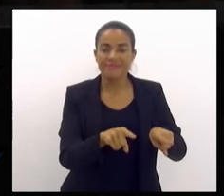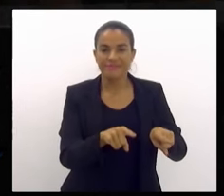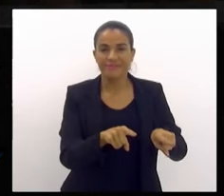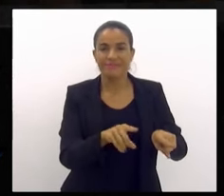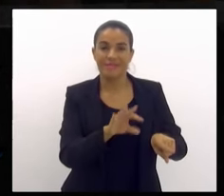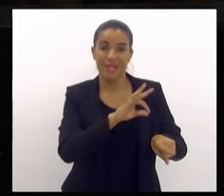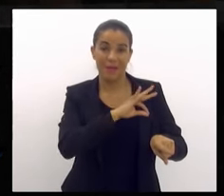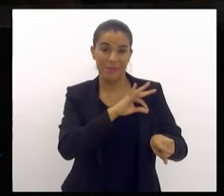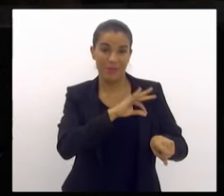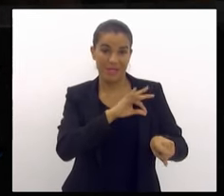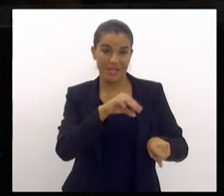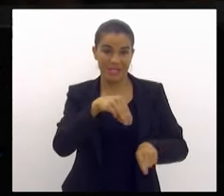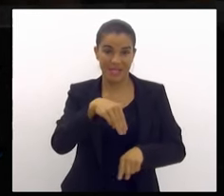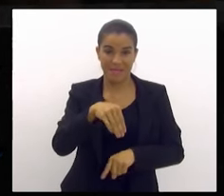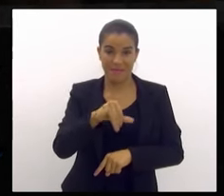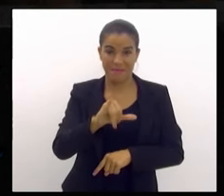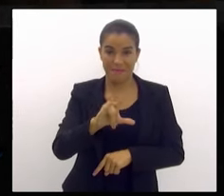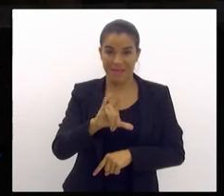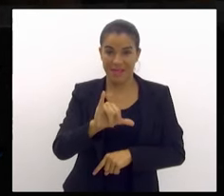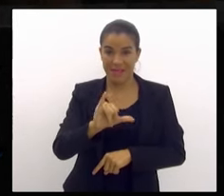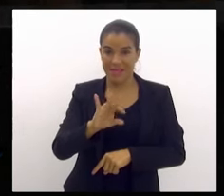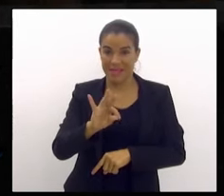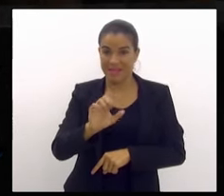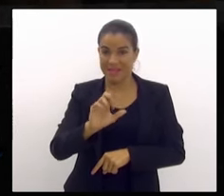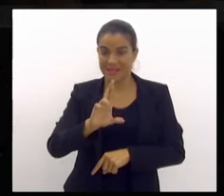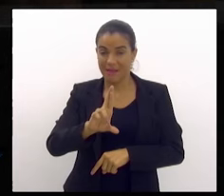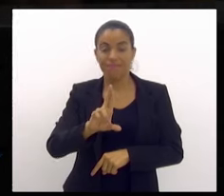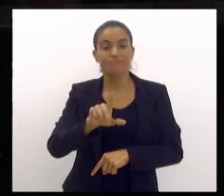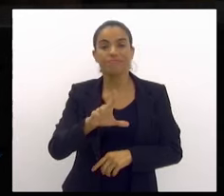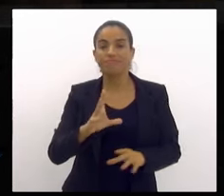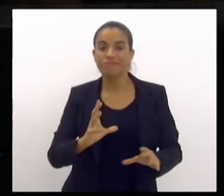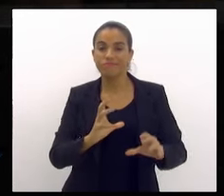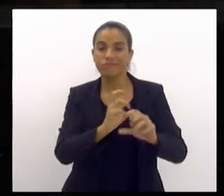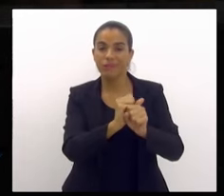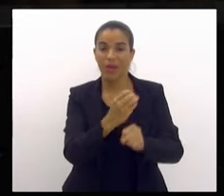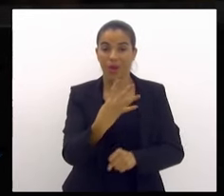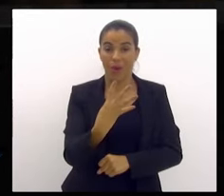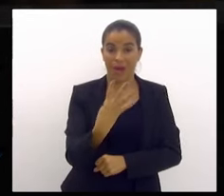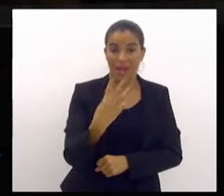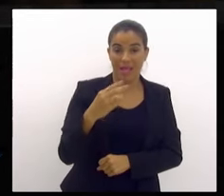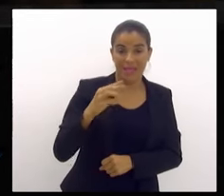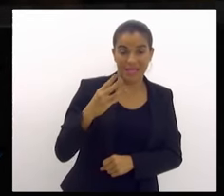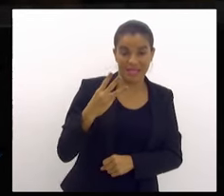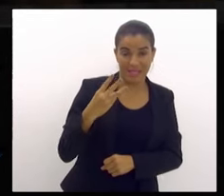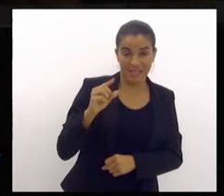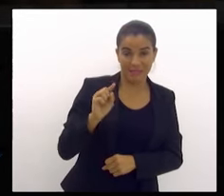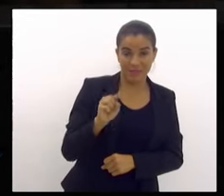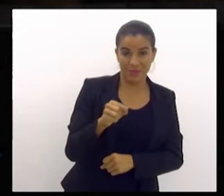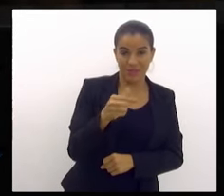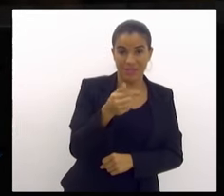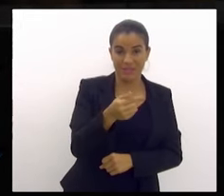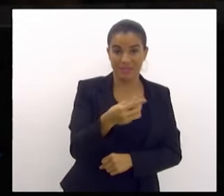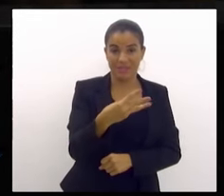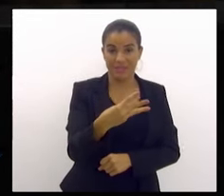nossa Polícia Militar. São 43.732